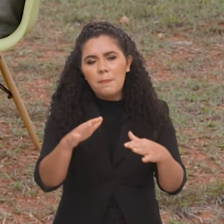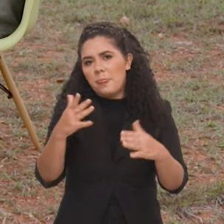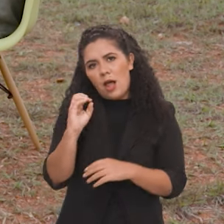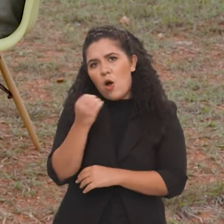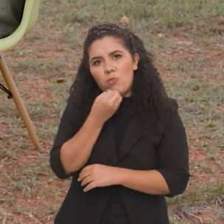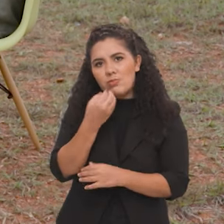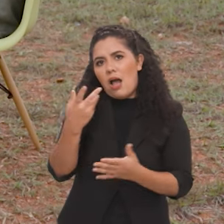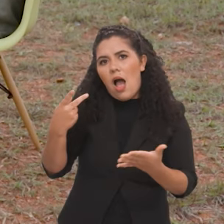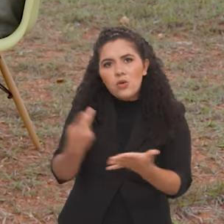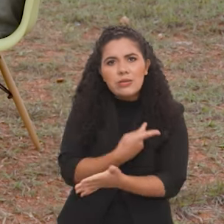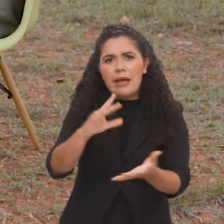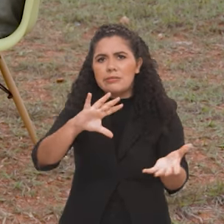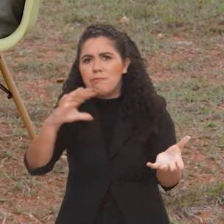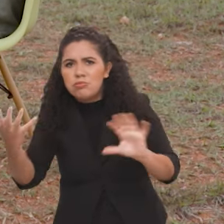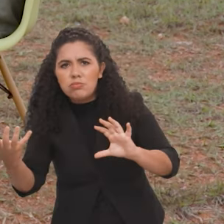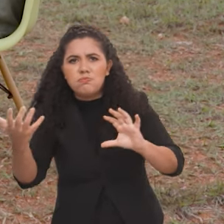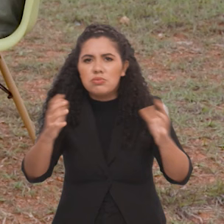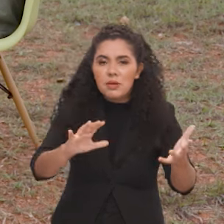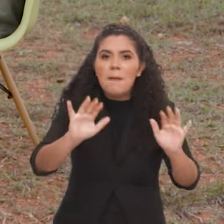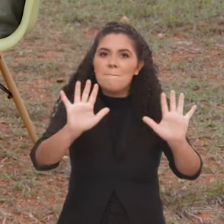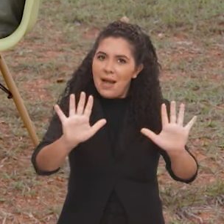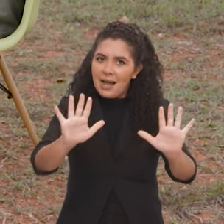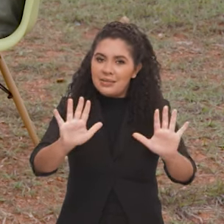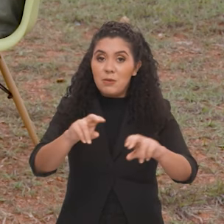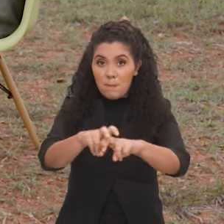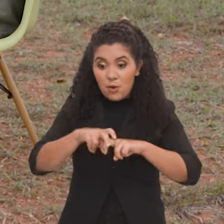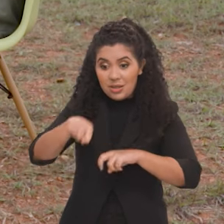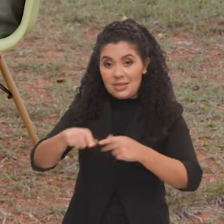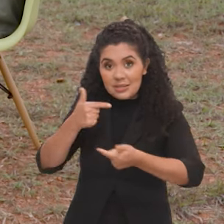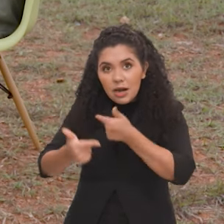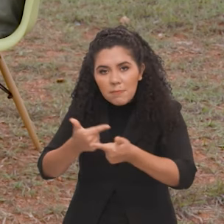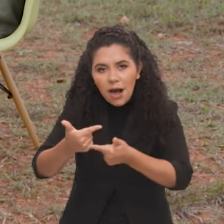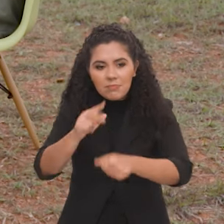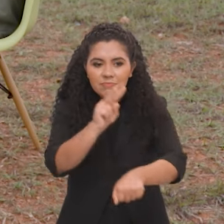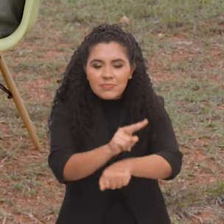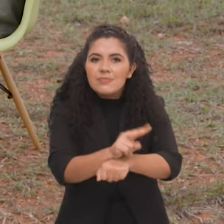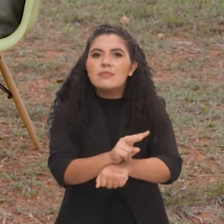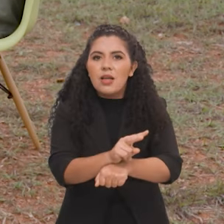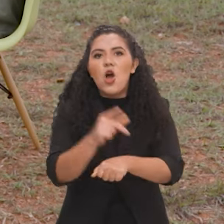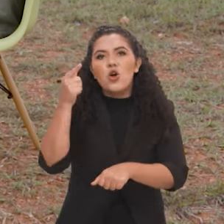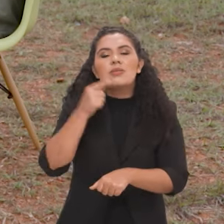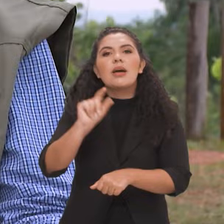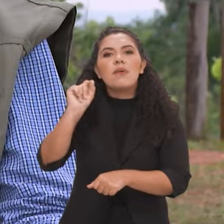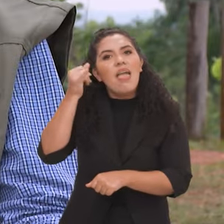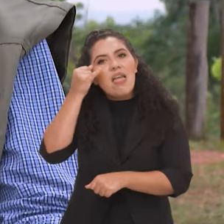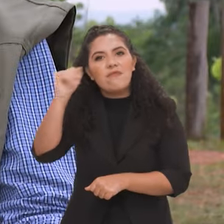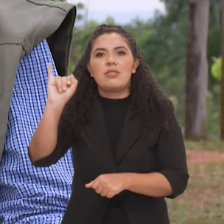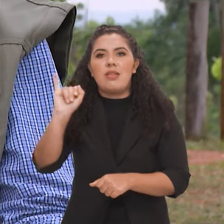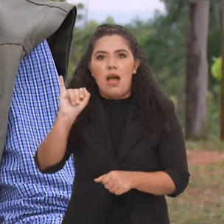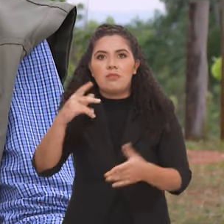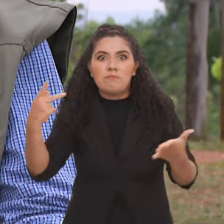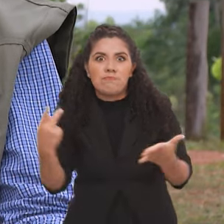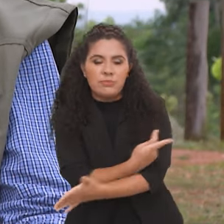obviamente, que acontecem algumas queimadas, mas, felizmente, com esse trabalho preventivo, ajuda a evitar aqueles incêndios